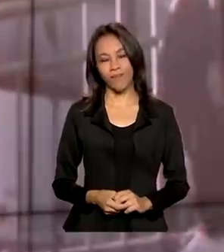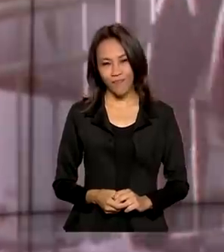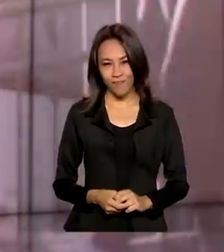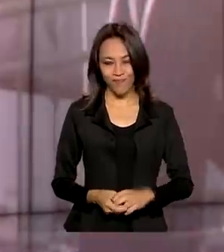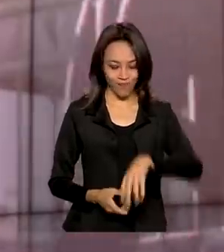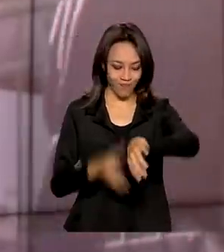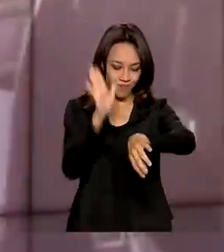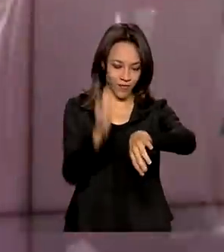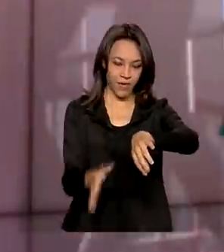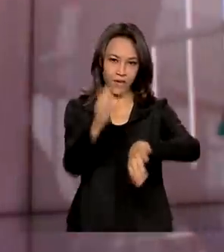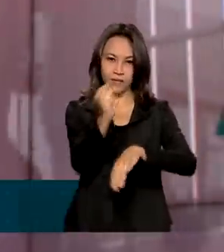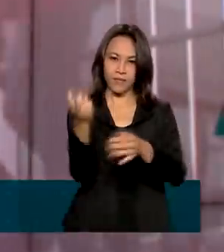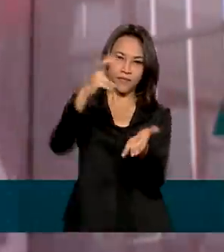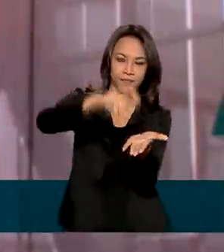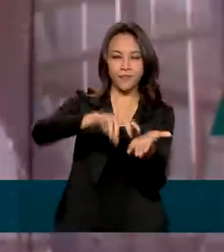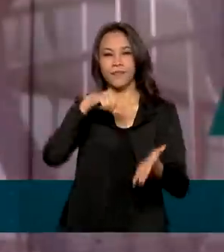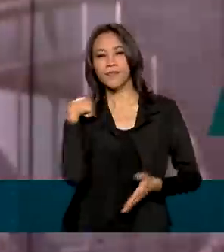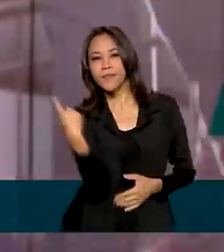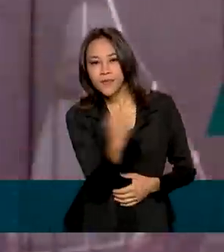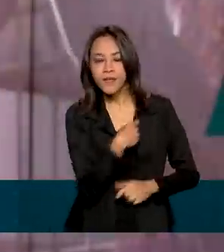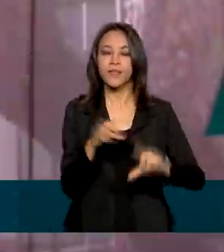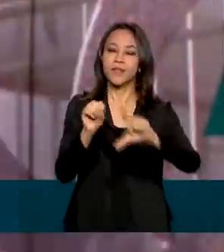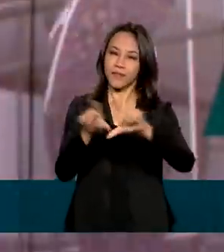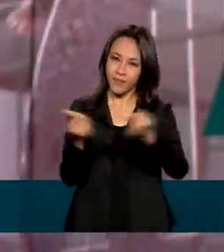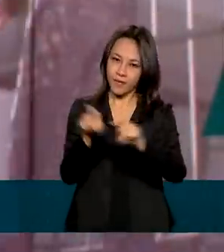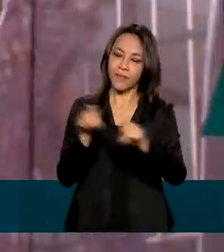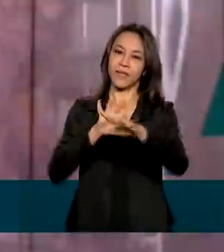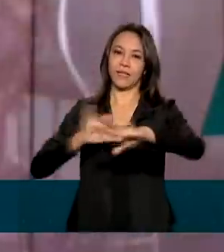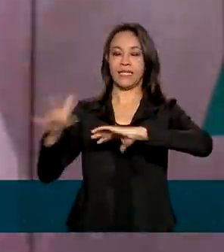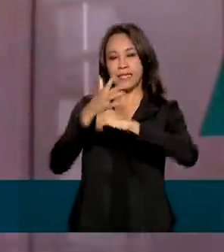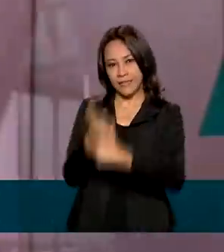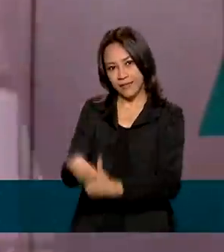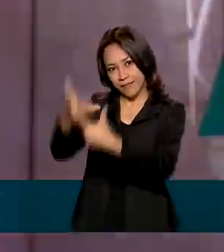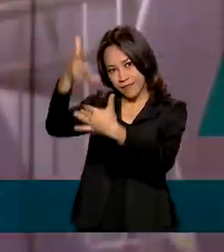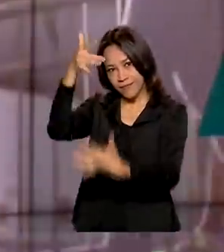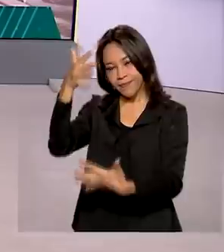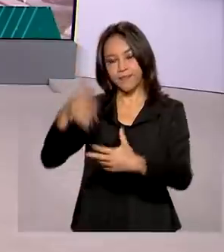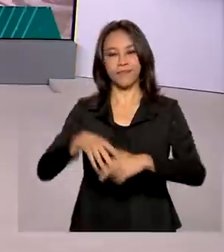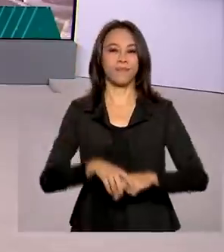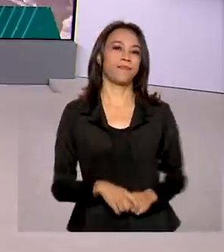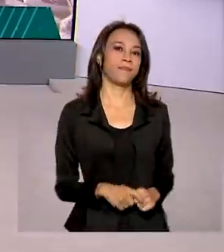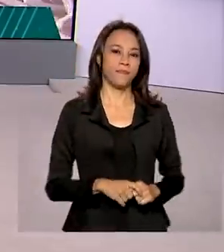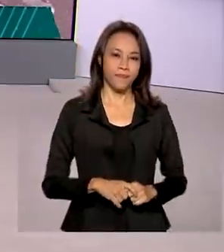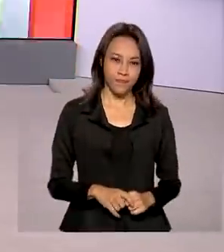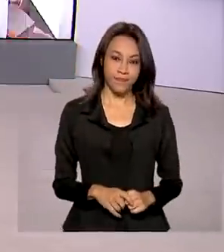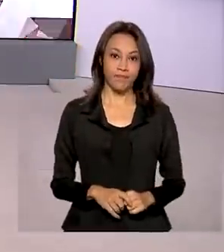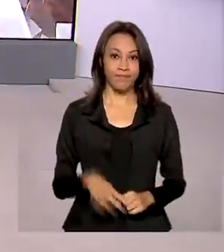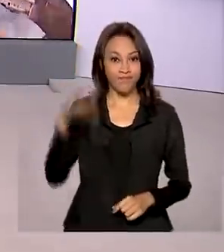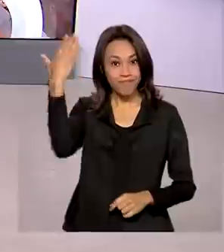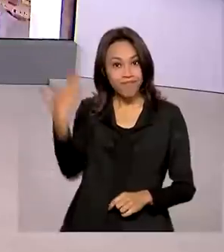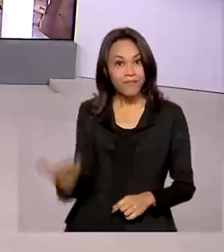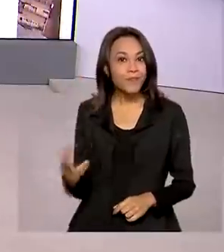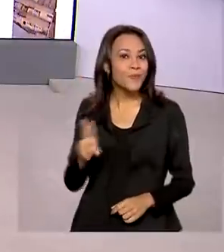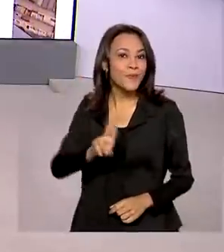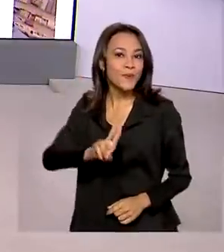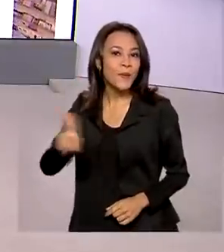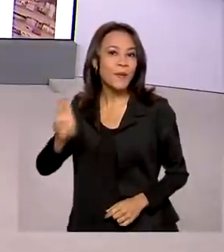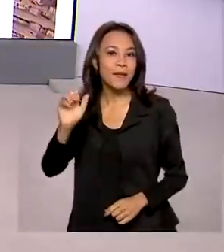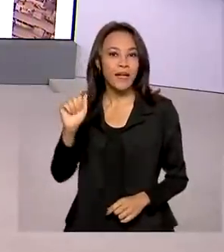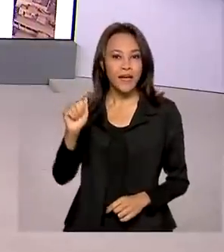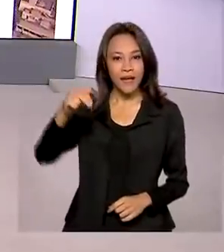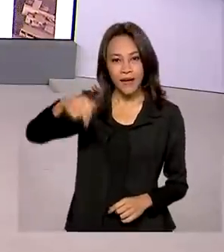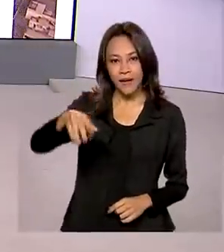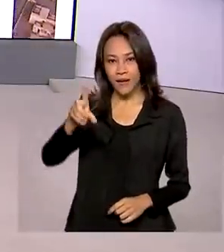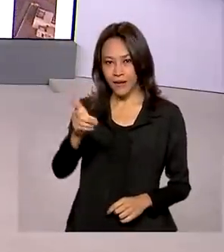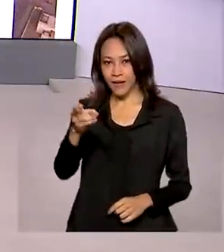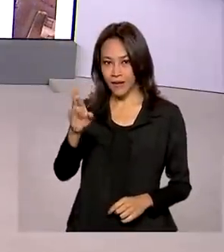Oito horas da manhã, estamos ao vivo também pelas redes sociais. André Mendonça é o novo ministro